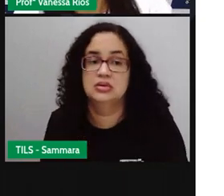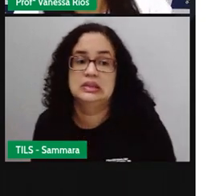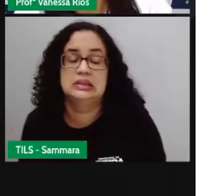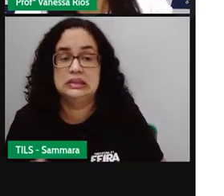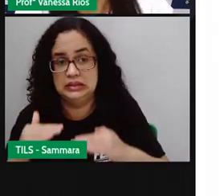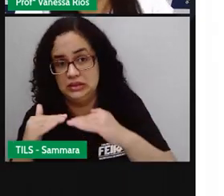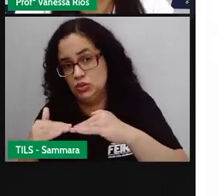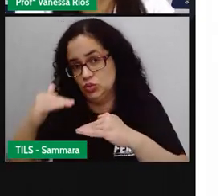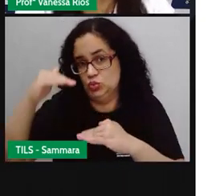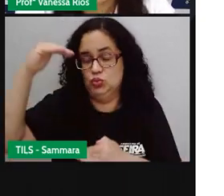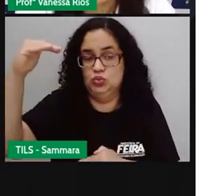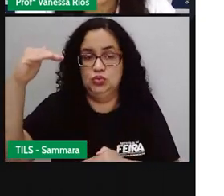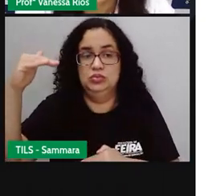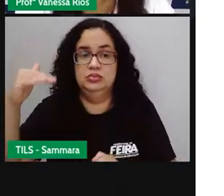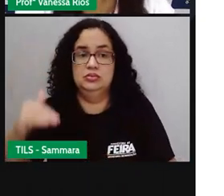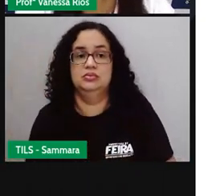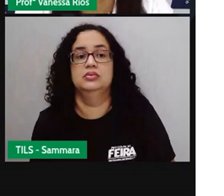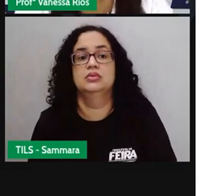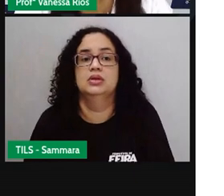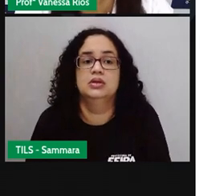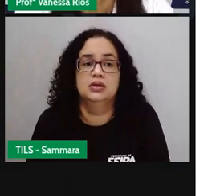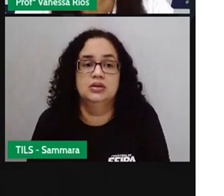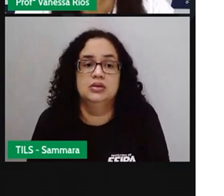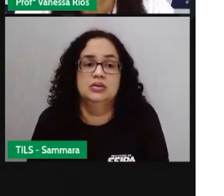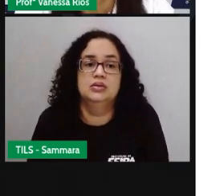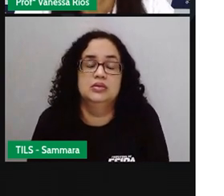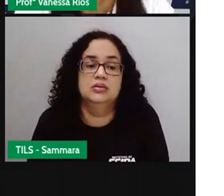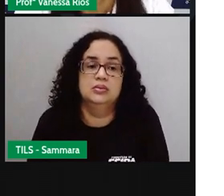superior ou ninguém é inferior a ninguém,